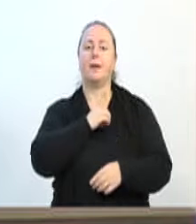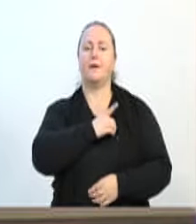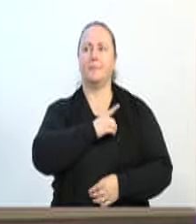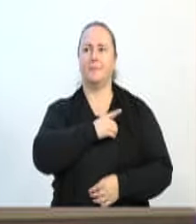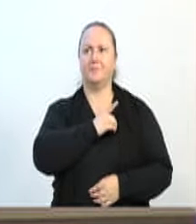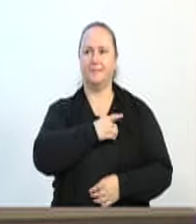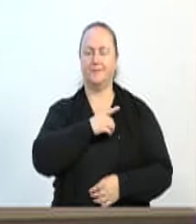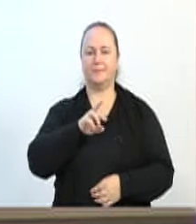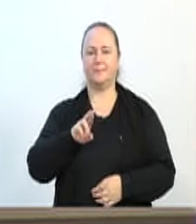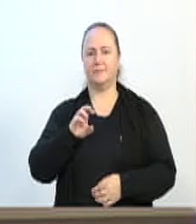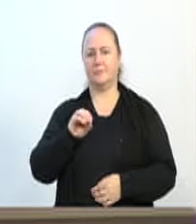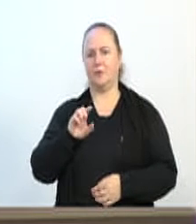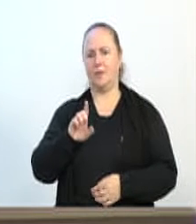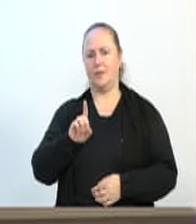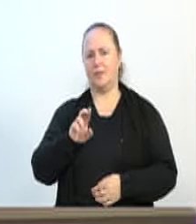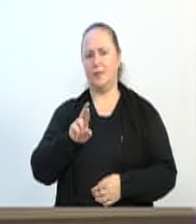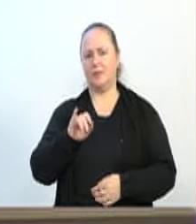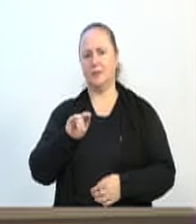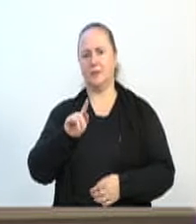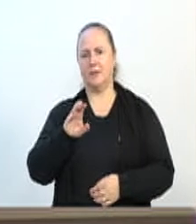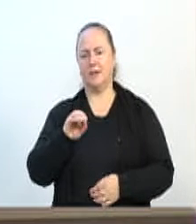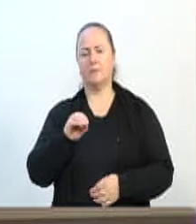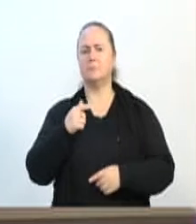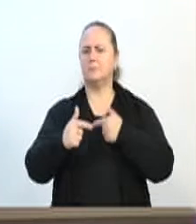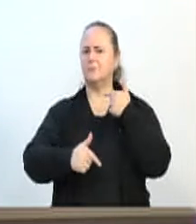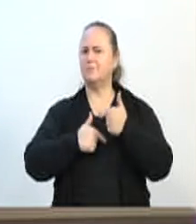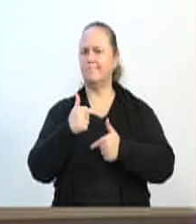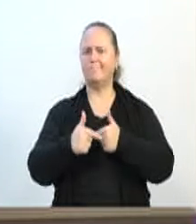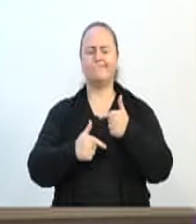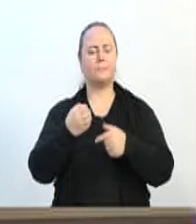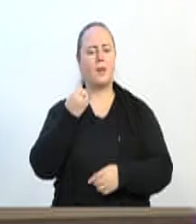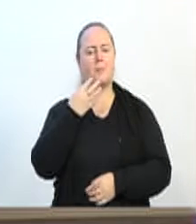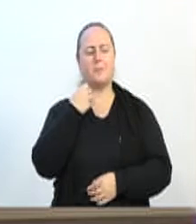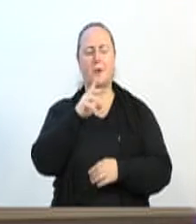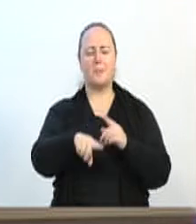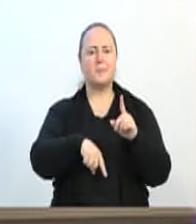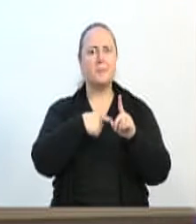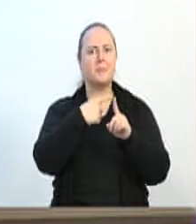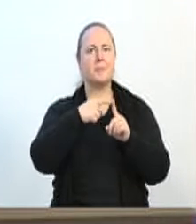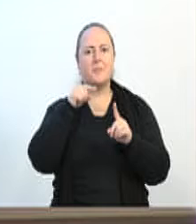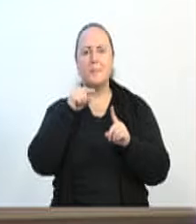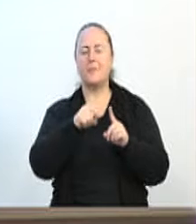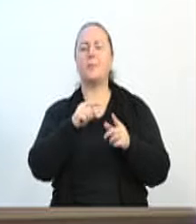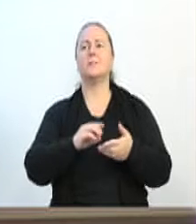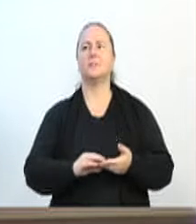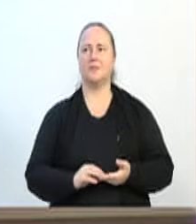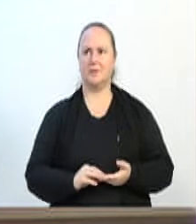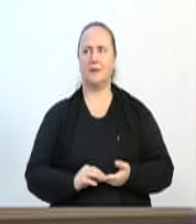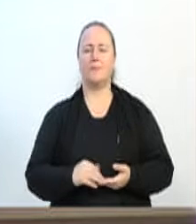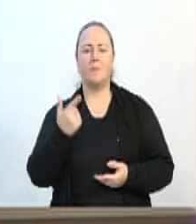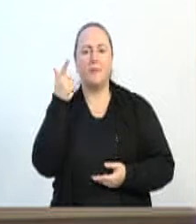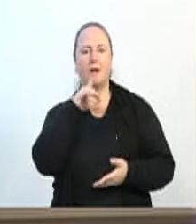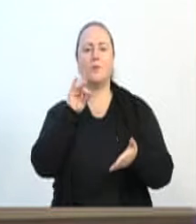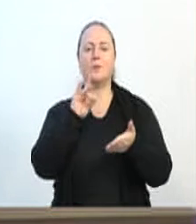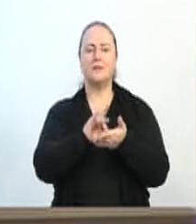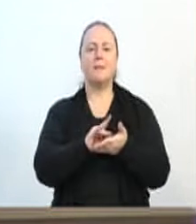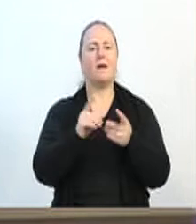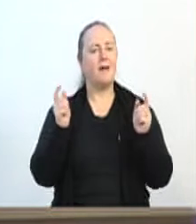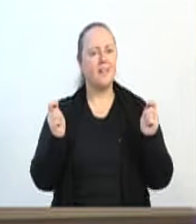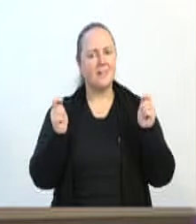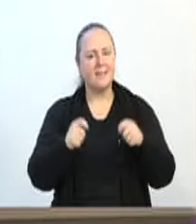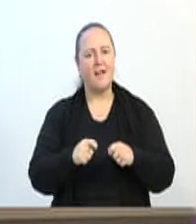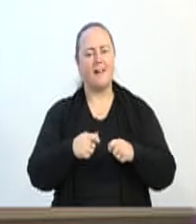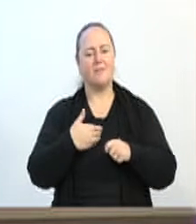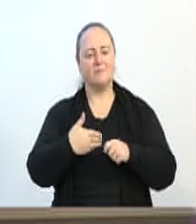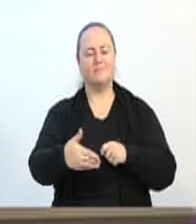Rodrigo Marquete, que tem feito um trabalho muito efetivo, positivo, para que isso, o quanto antes, seja possível realizar.